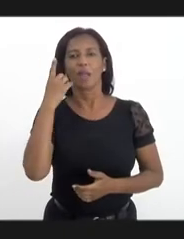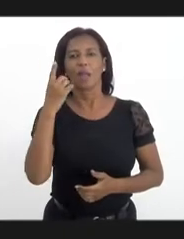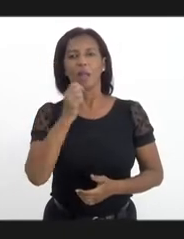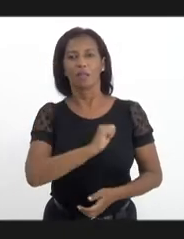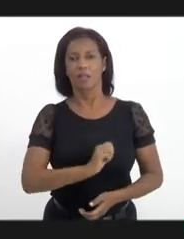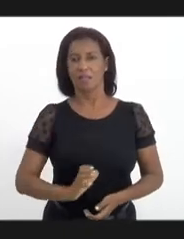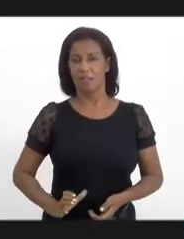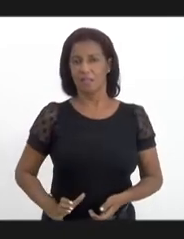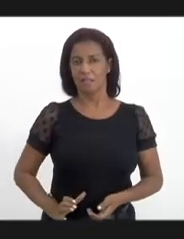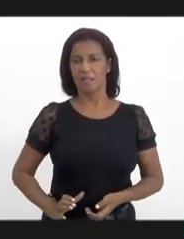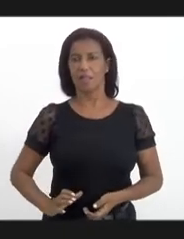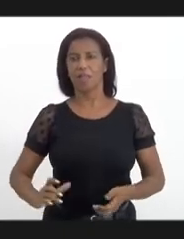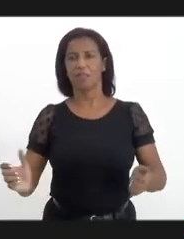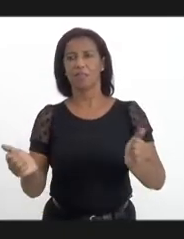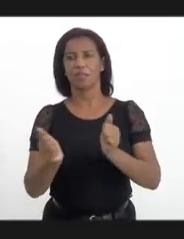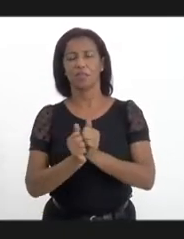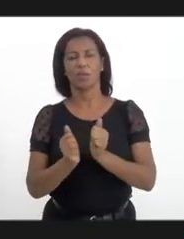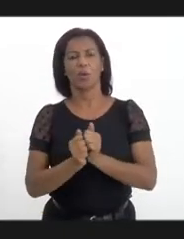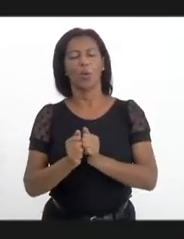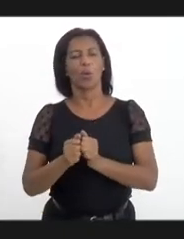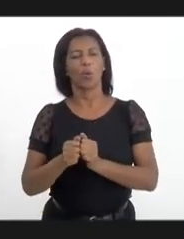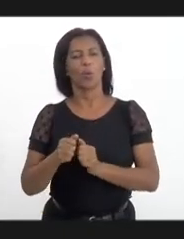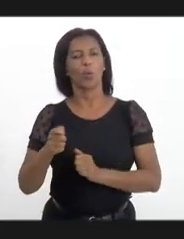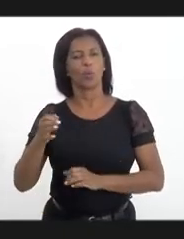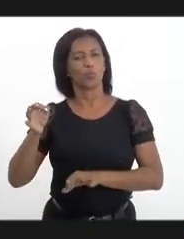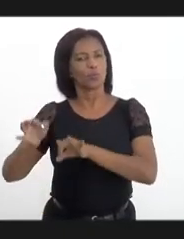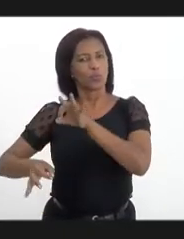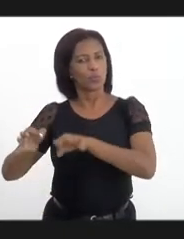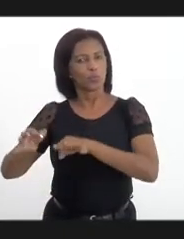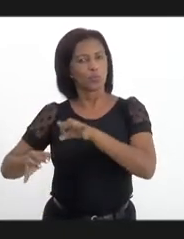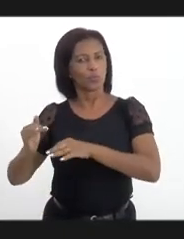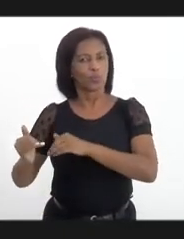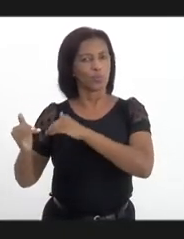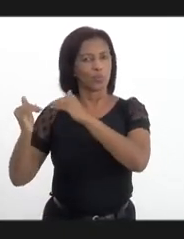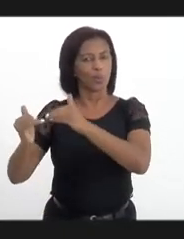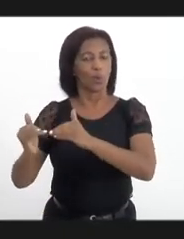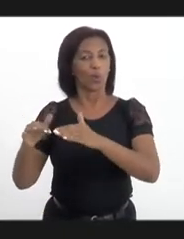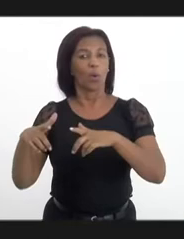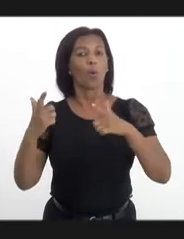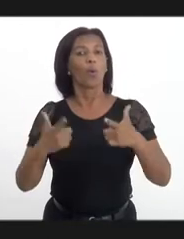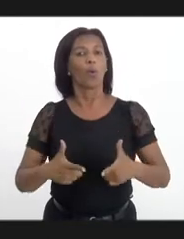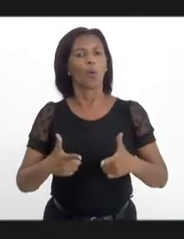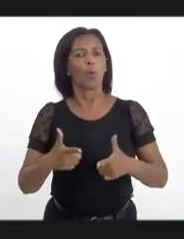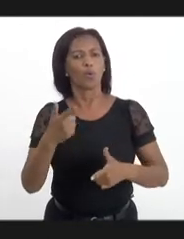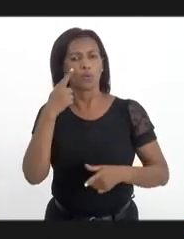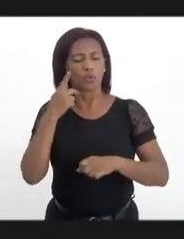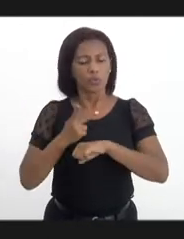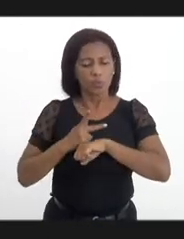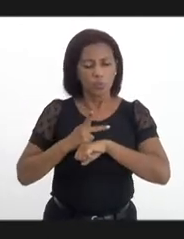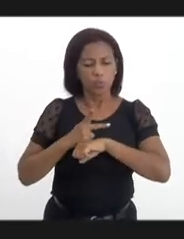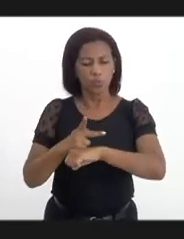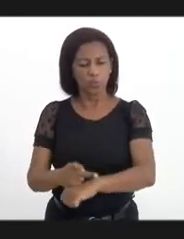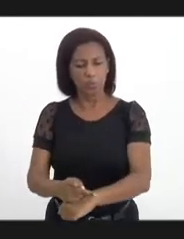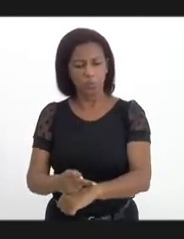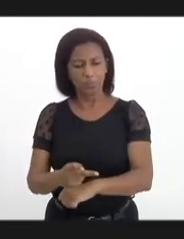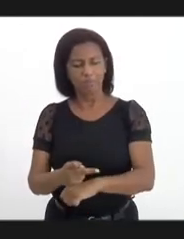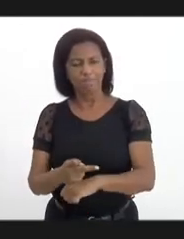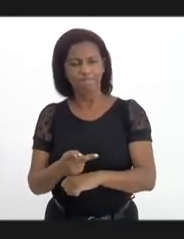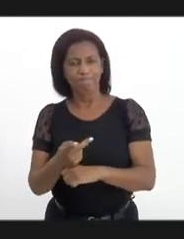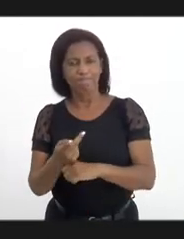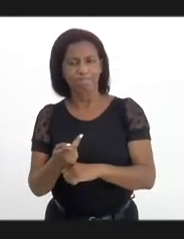Siciliano, com o Tribunal de Justiça, onde a gente tenta, estamos tentando